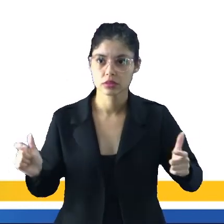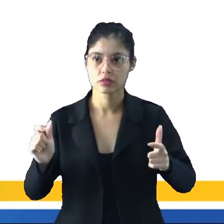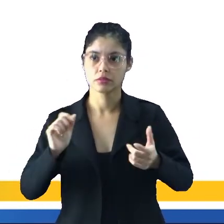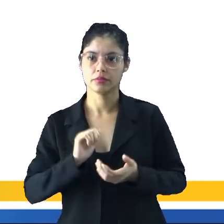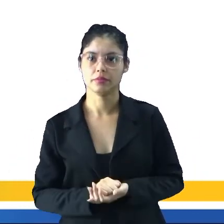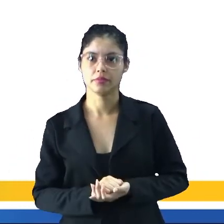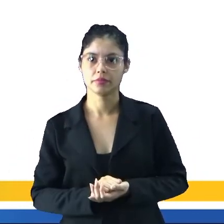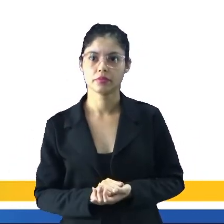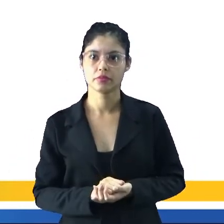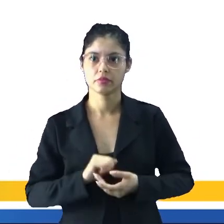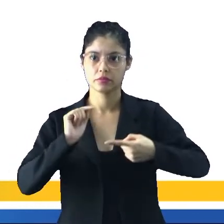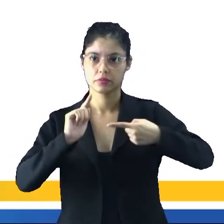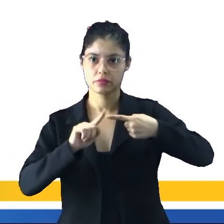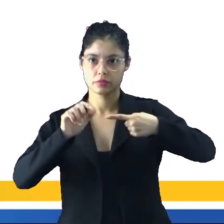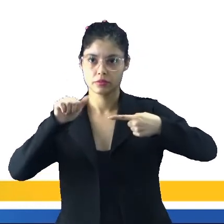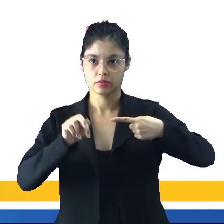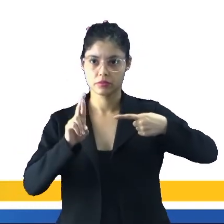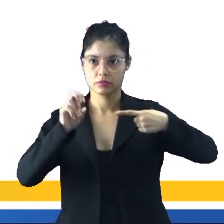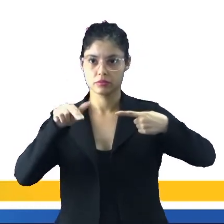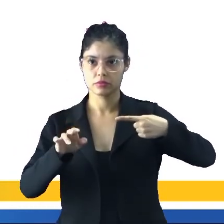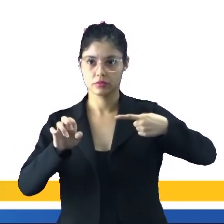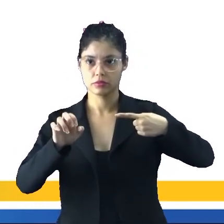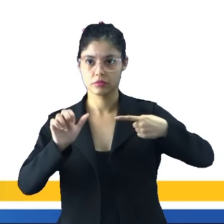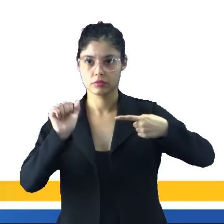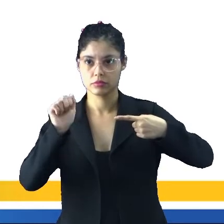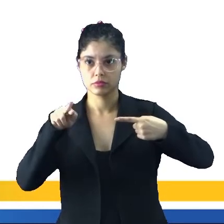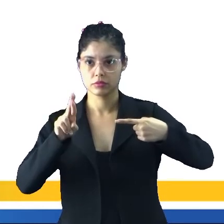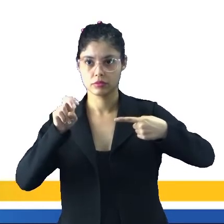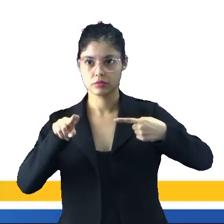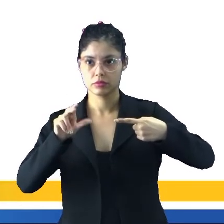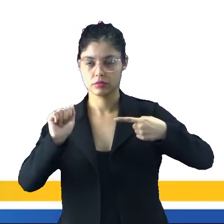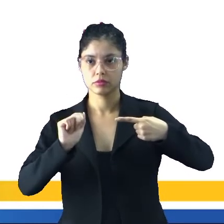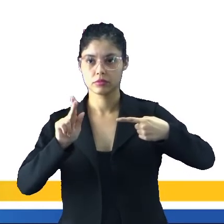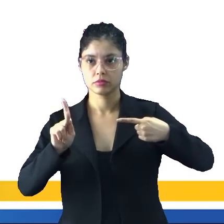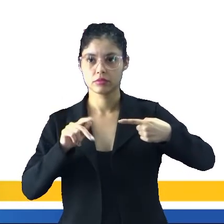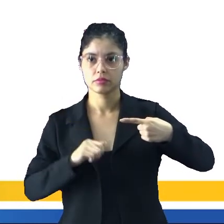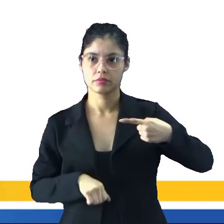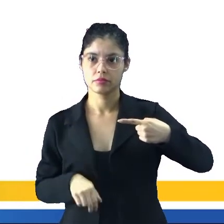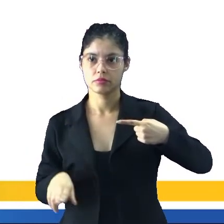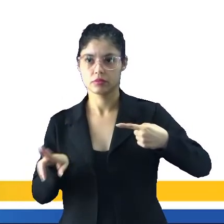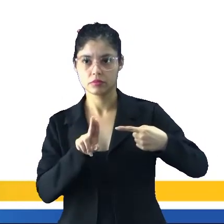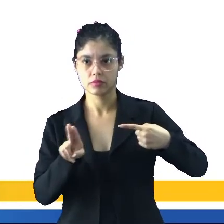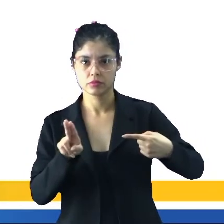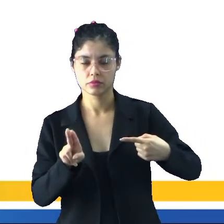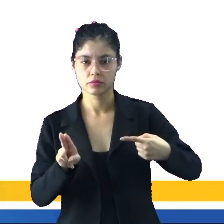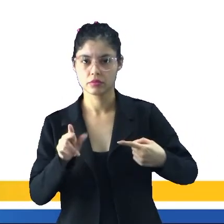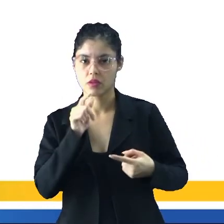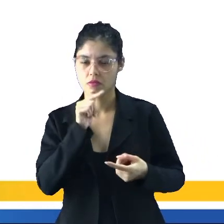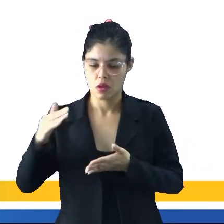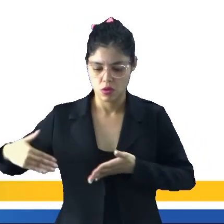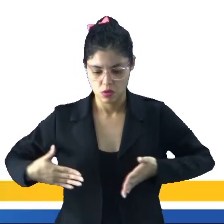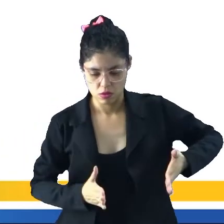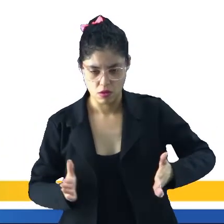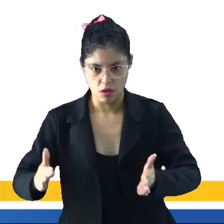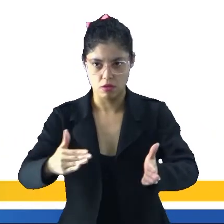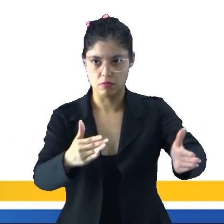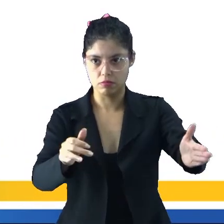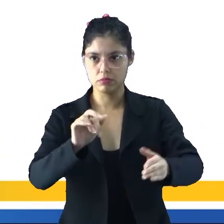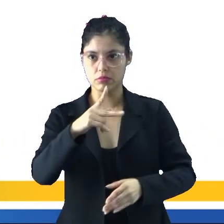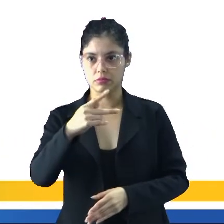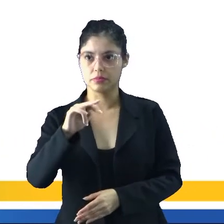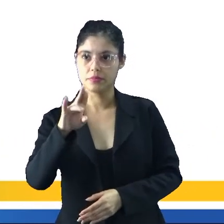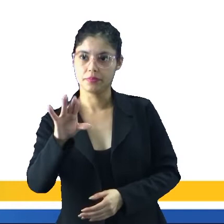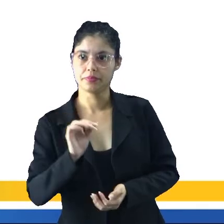troncos, né, o Aruaque ou Aruaque, né, que dominam ali a bacia do rio Purus, né,